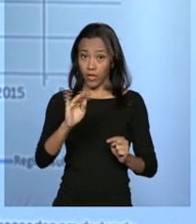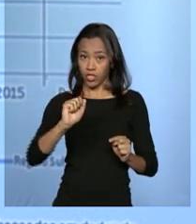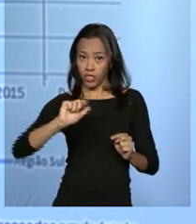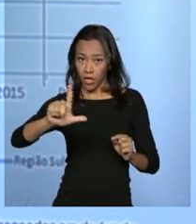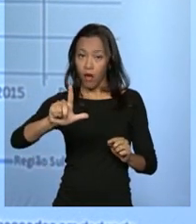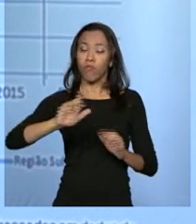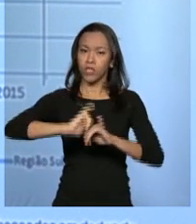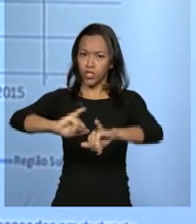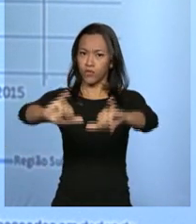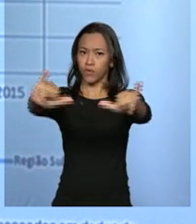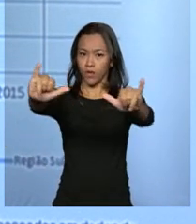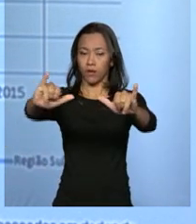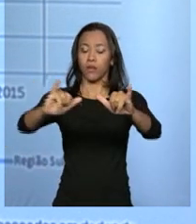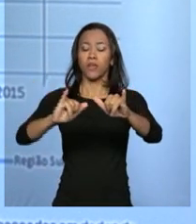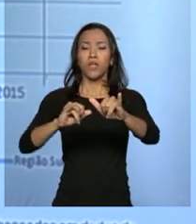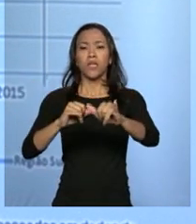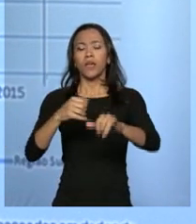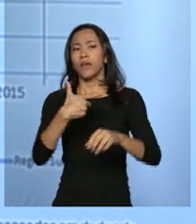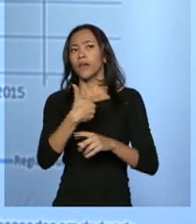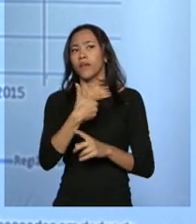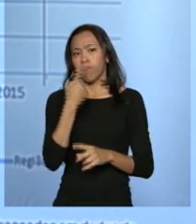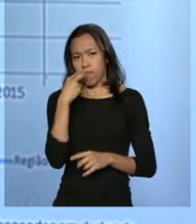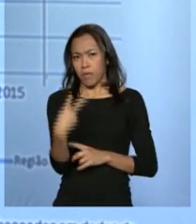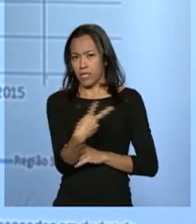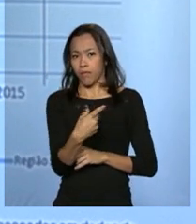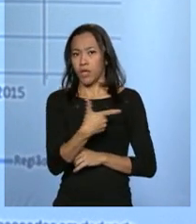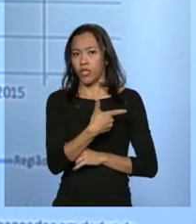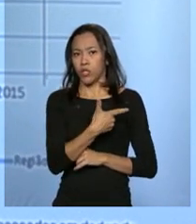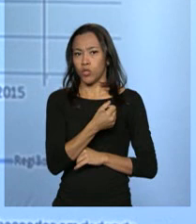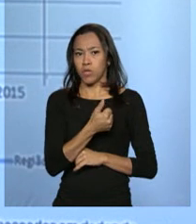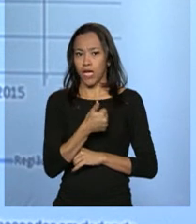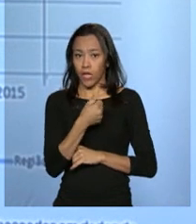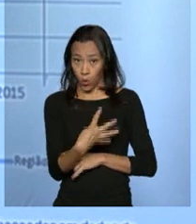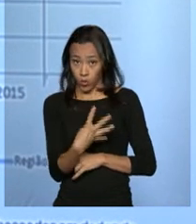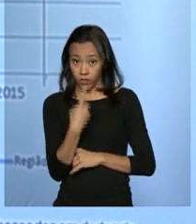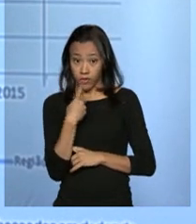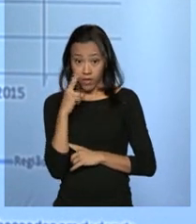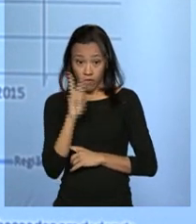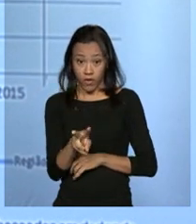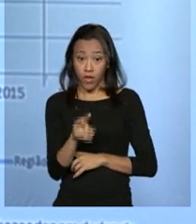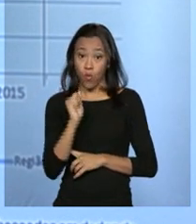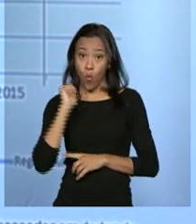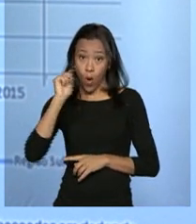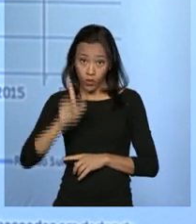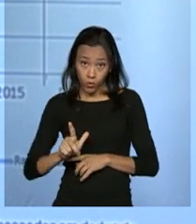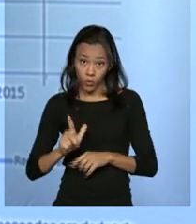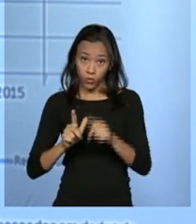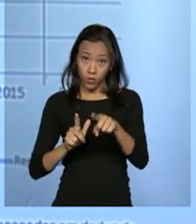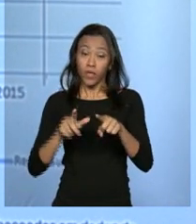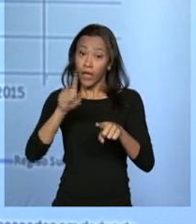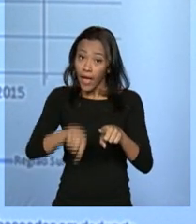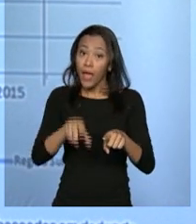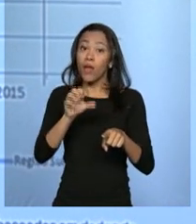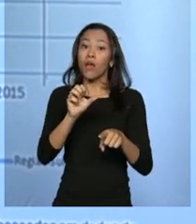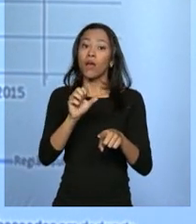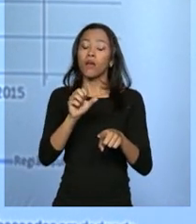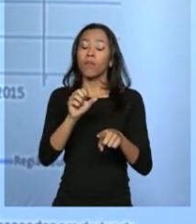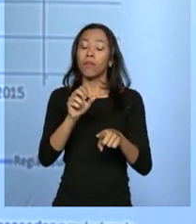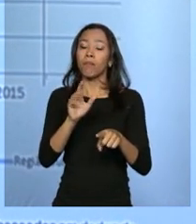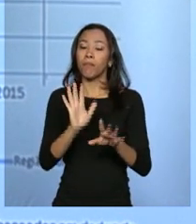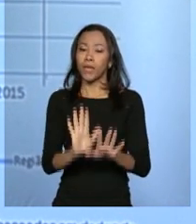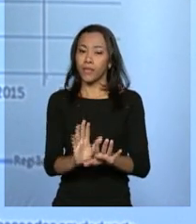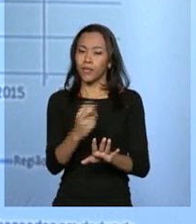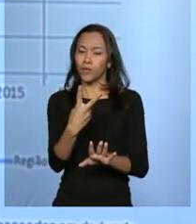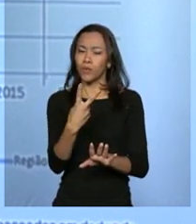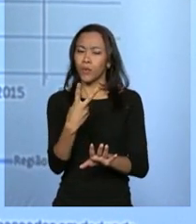significativa convergência. Vocês olham em 2014, vocês já veem que o azul, ou seja, o Sudeste... Não, espera aí, tem